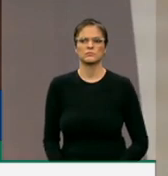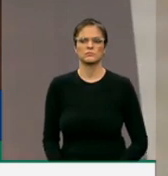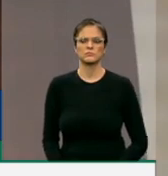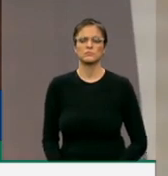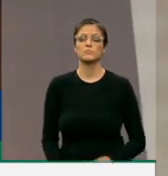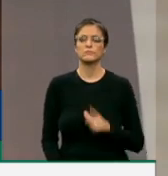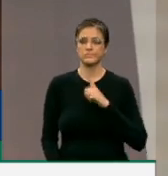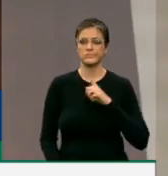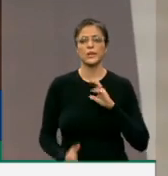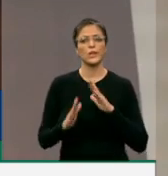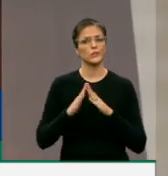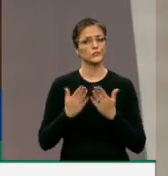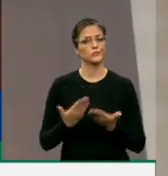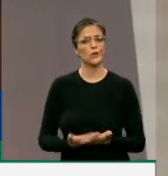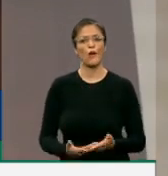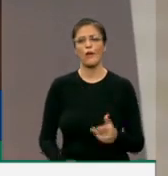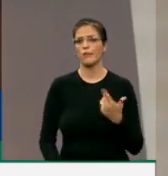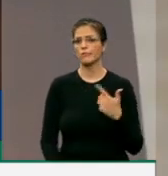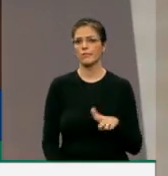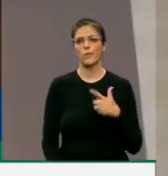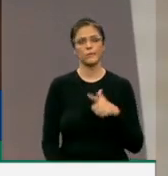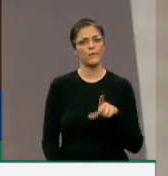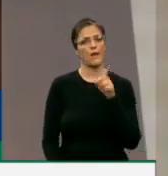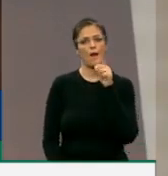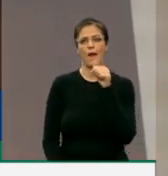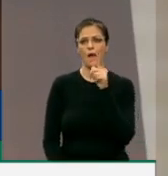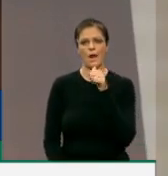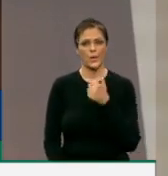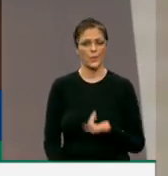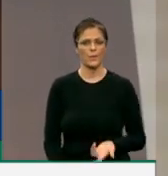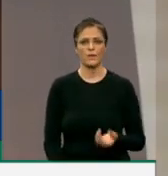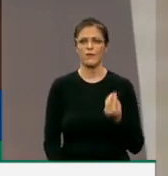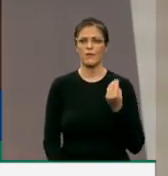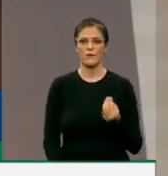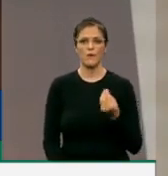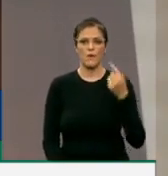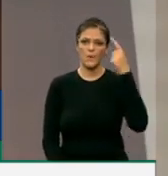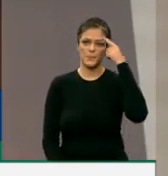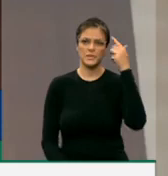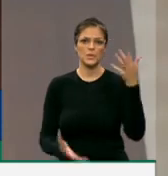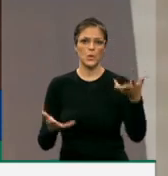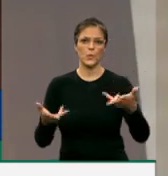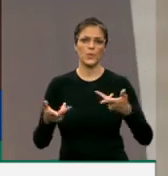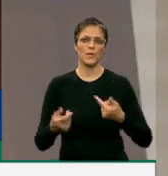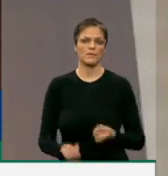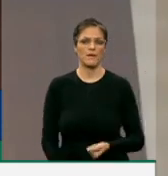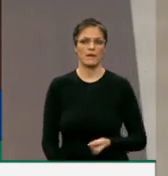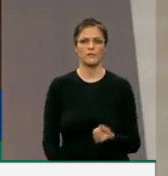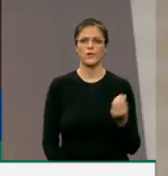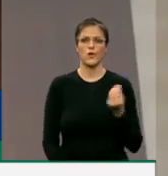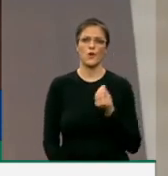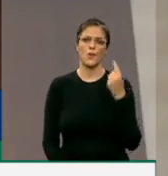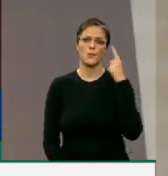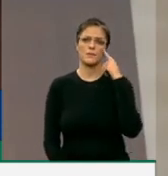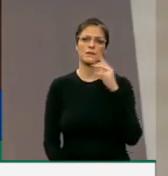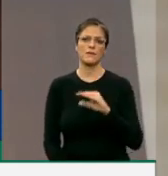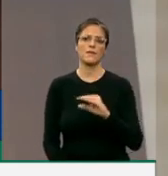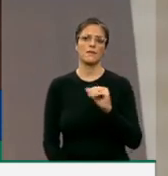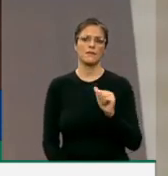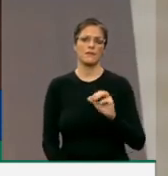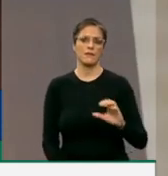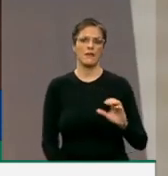água. Quando a gente fala de qualidade, quando a gente fala do CAC, a gente está falando fundamentalmente de internet,